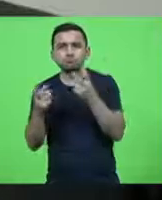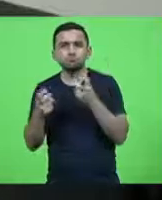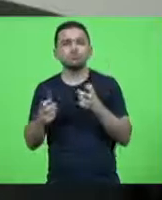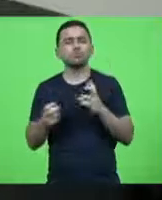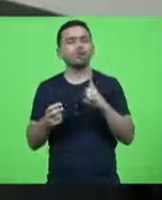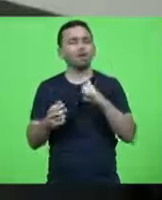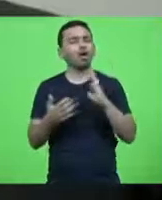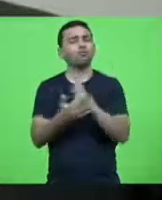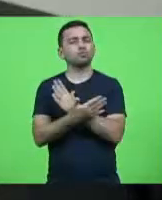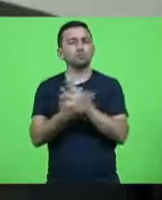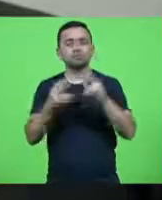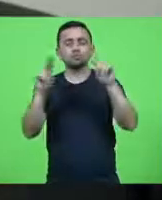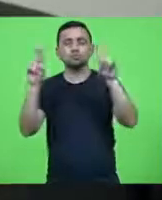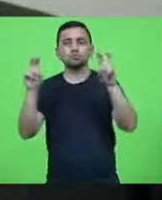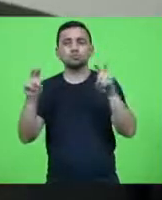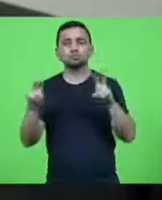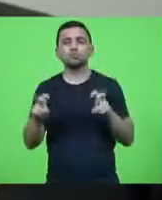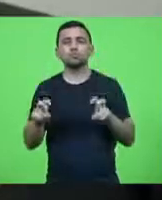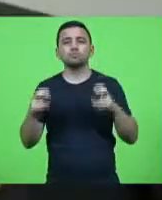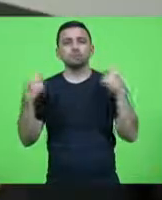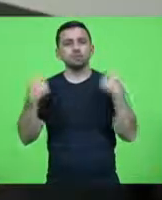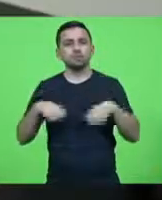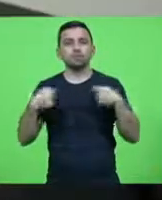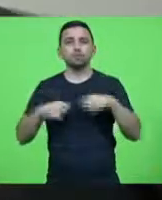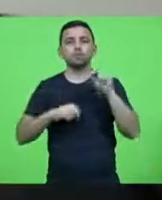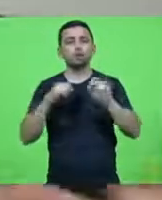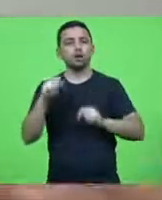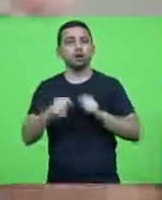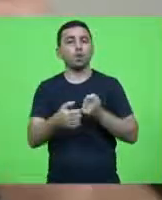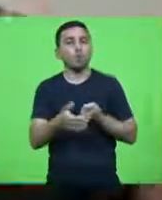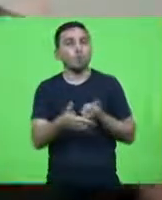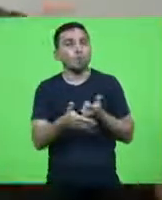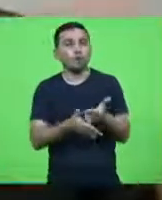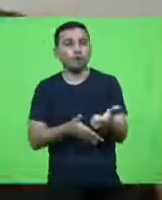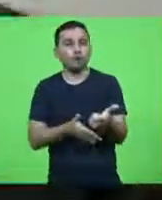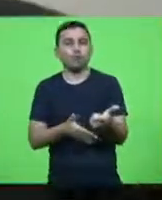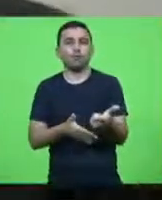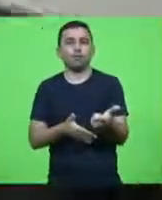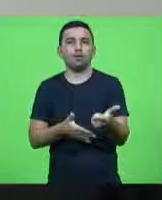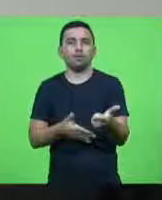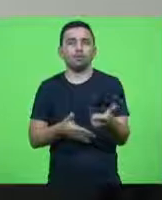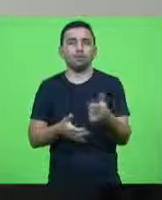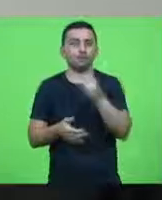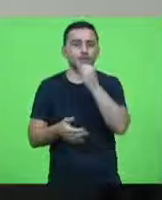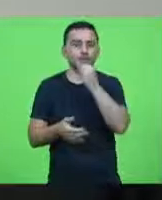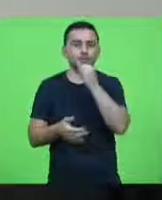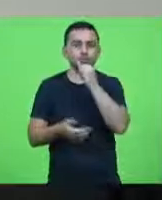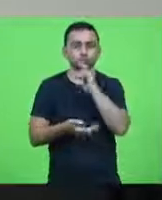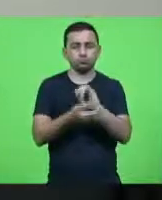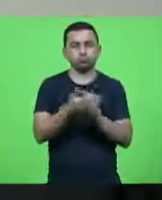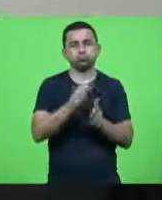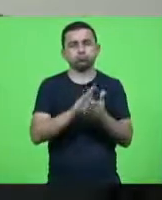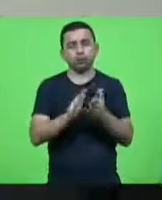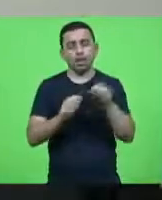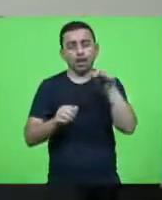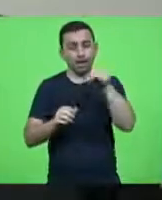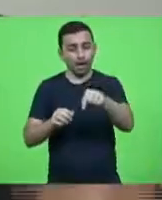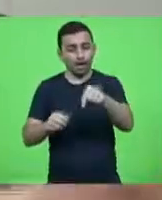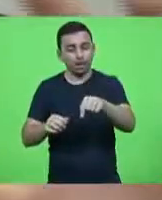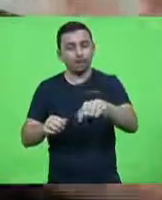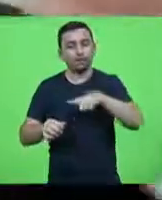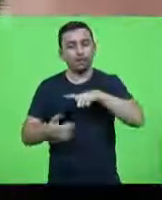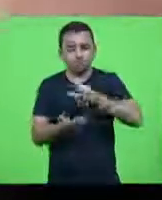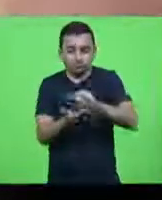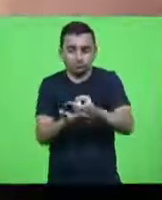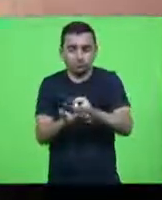questões que precisam ser compradas por exemplo bacia para lavar o paciente ah porque